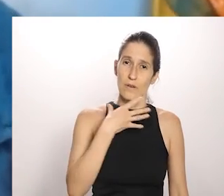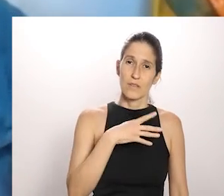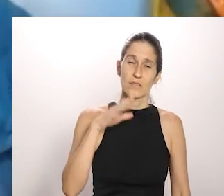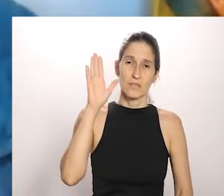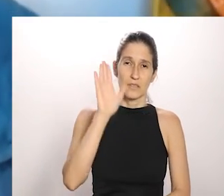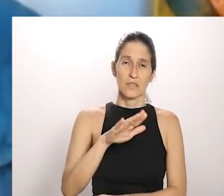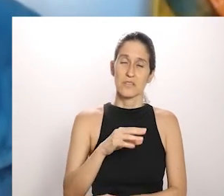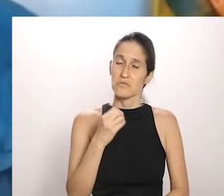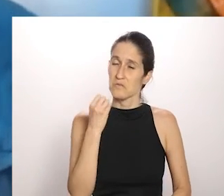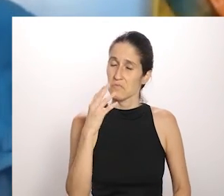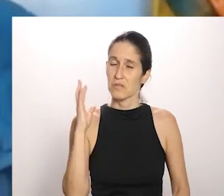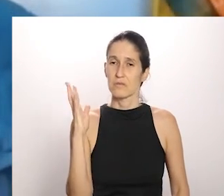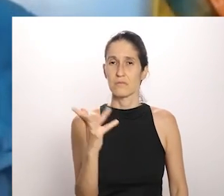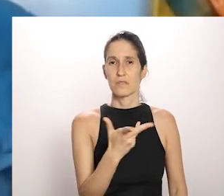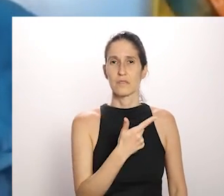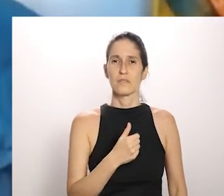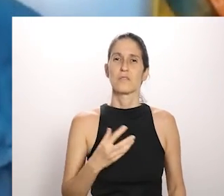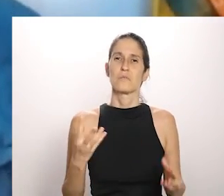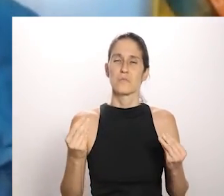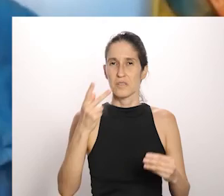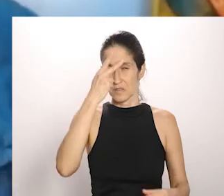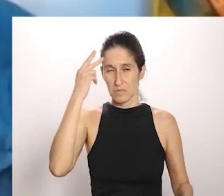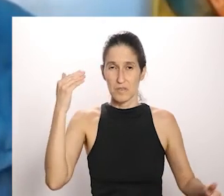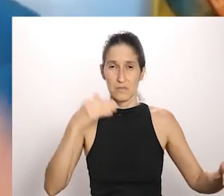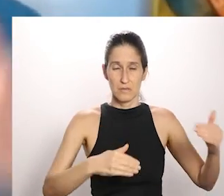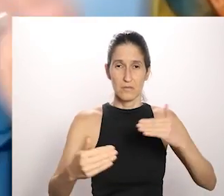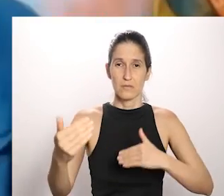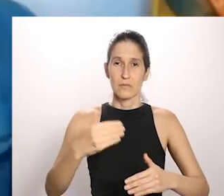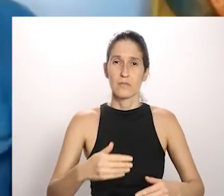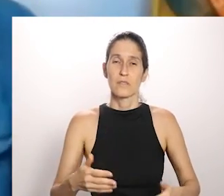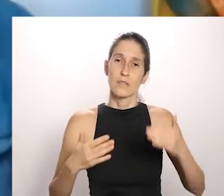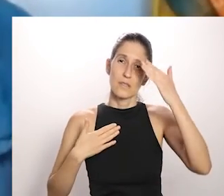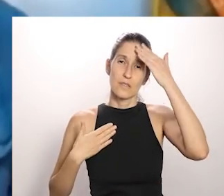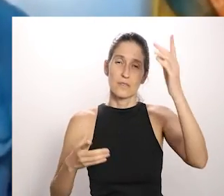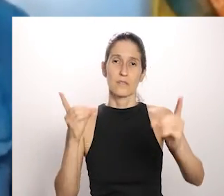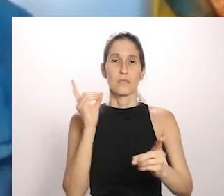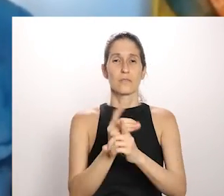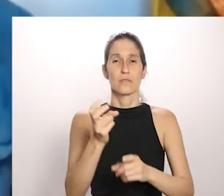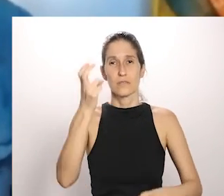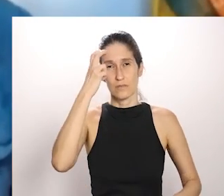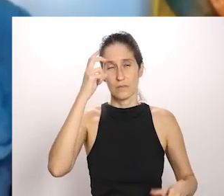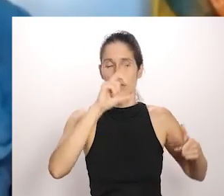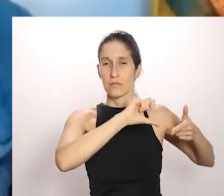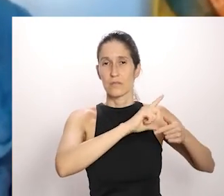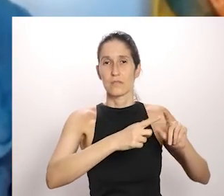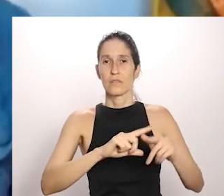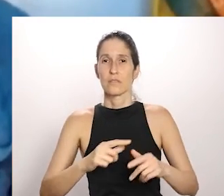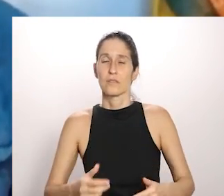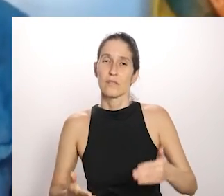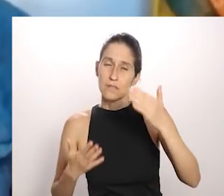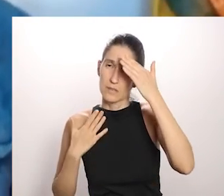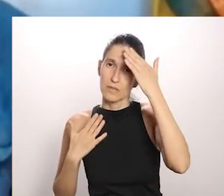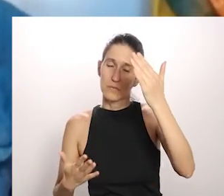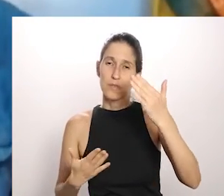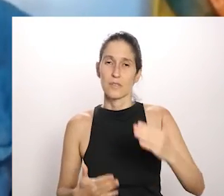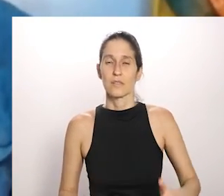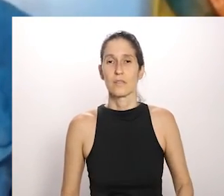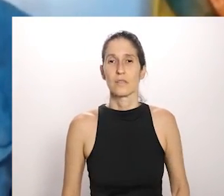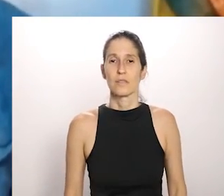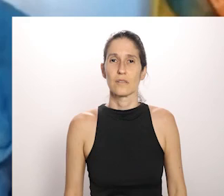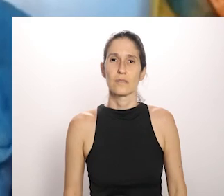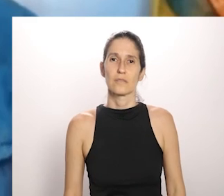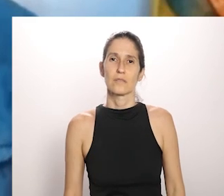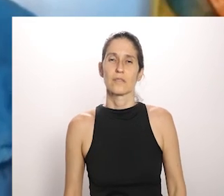tarde foi muito proveitosa muita gente participando e agradecer mais uma vez ao Encontro em Cultura Tradicionais pela confiança aqui da condução e os